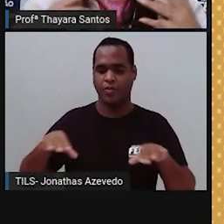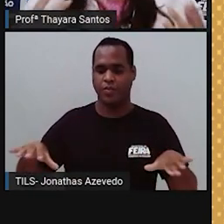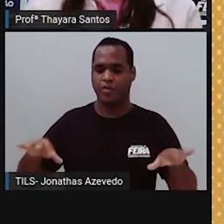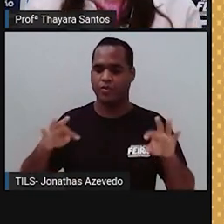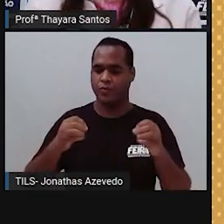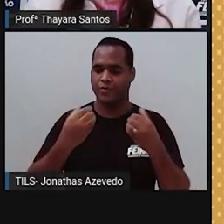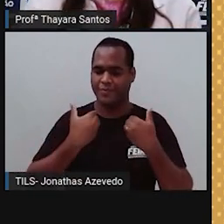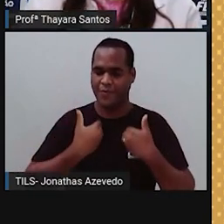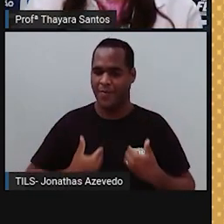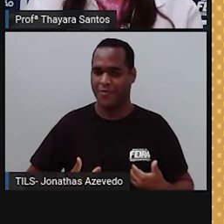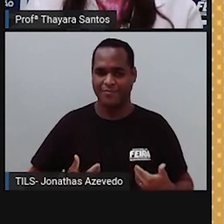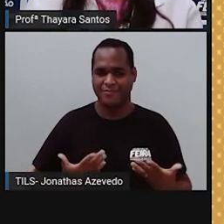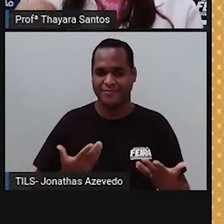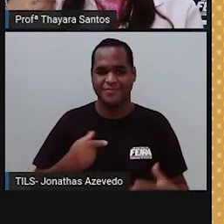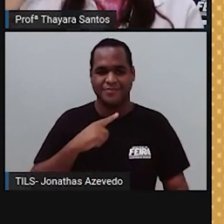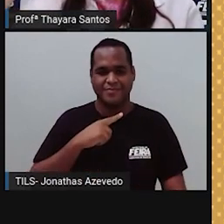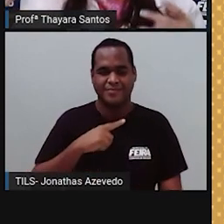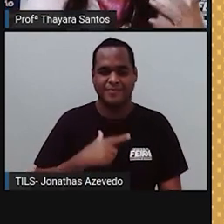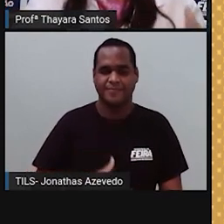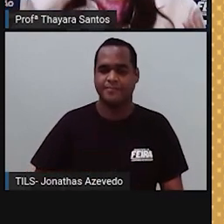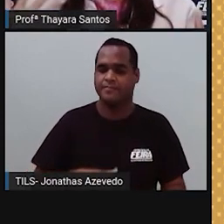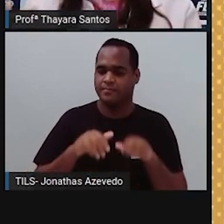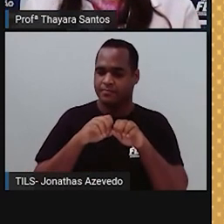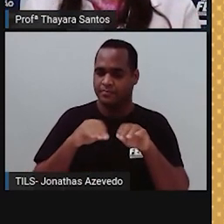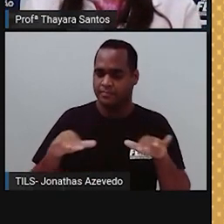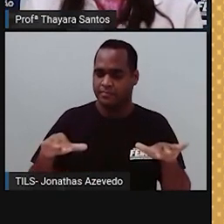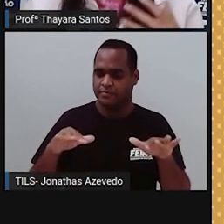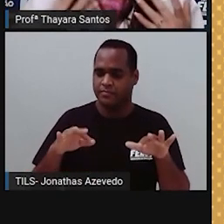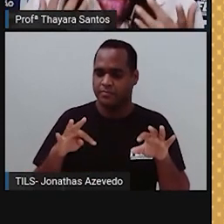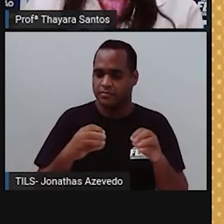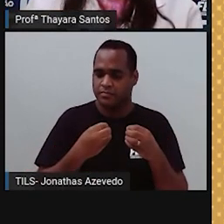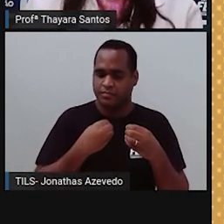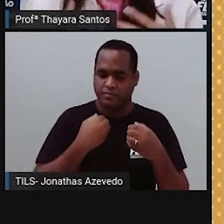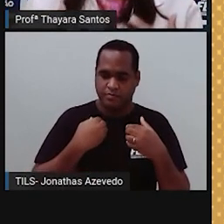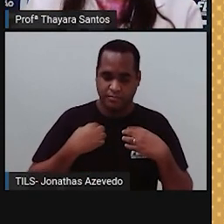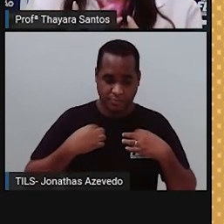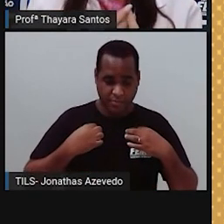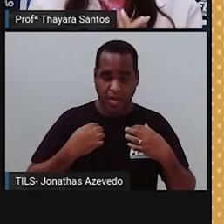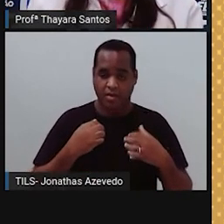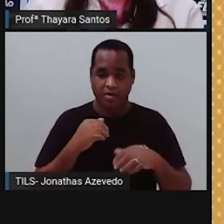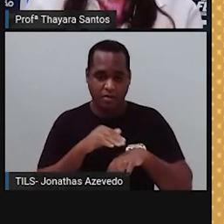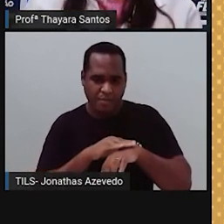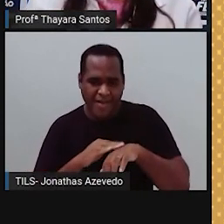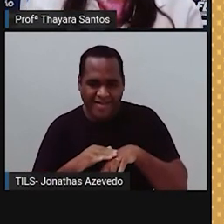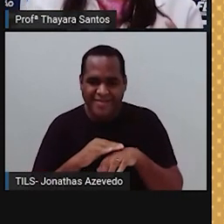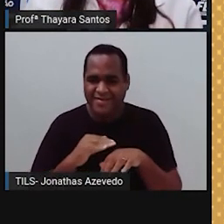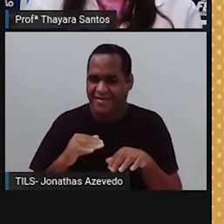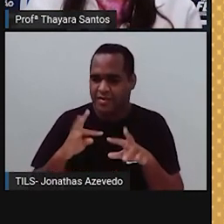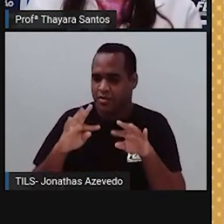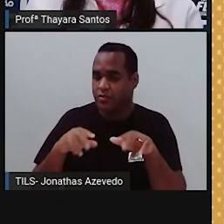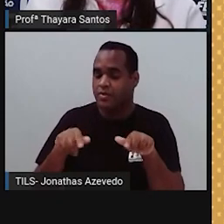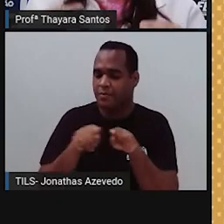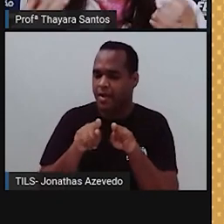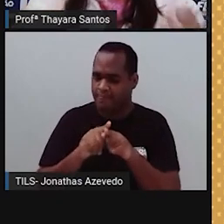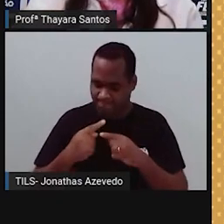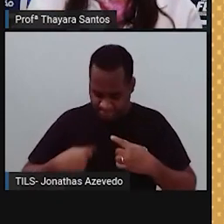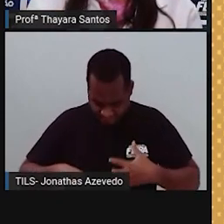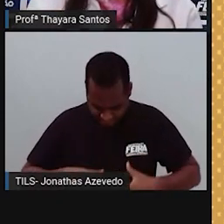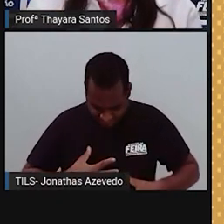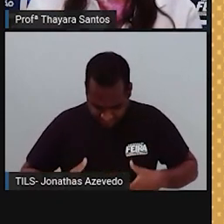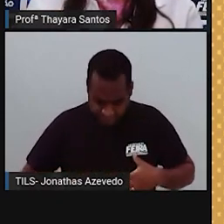toda a nossa pele. Então, ao longo da nossa pele inteira, na nossa mucosa e também nas nossas vísceras, a gente tem esses